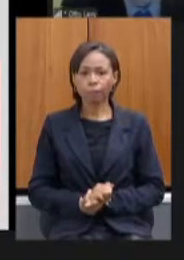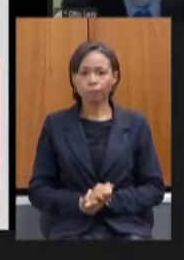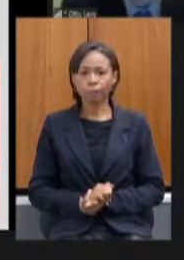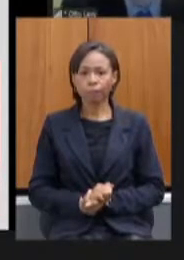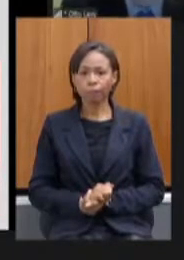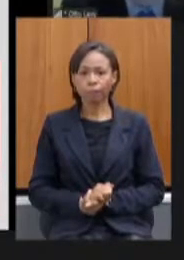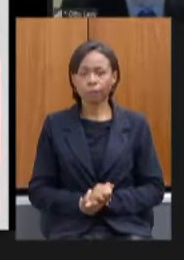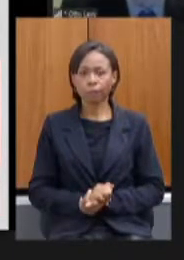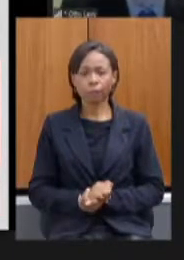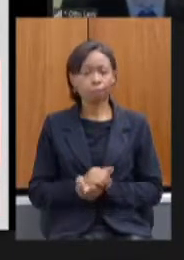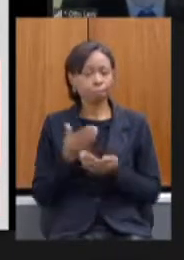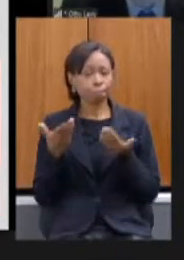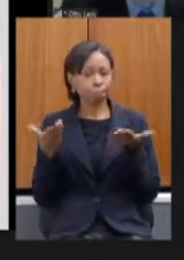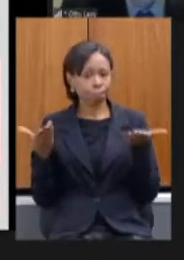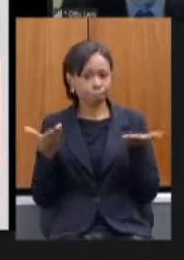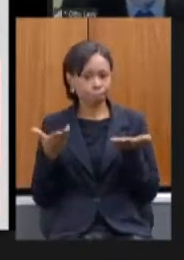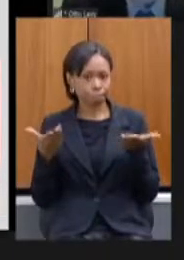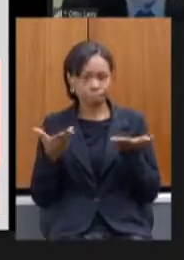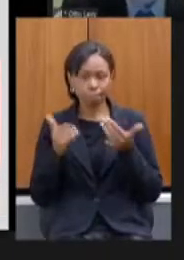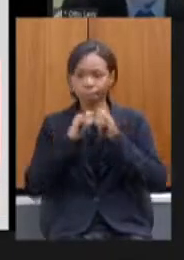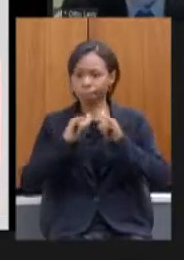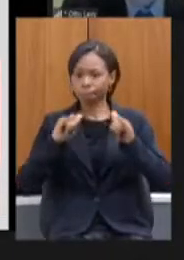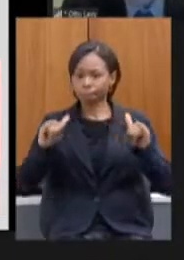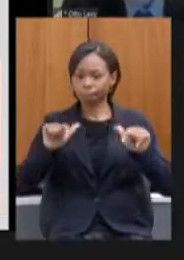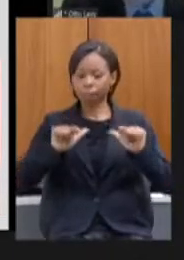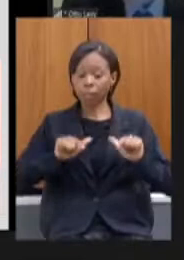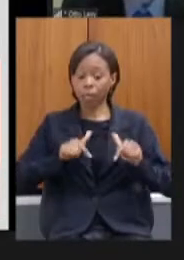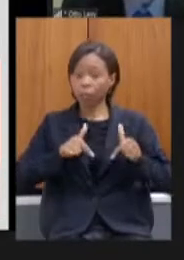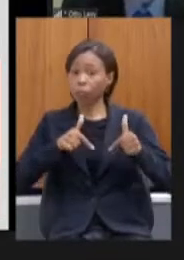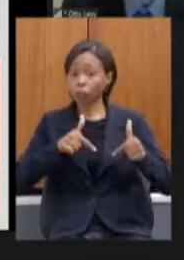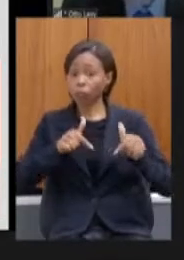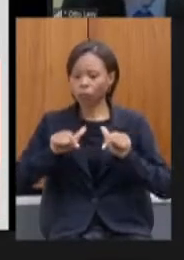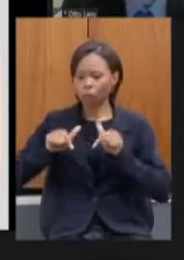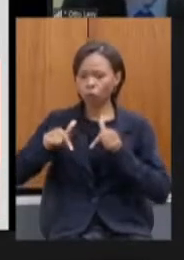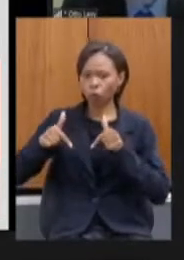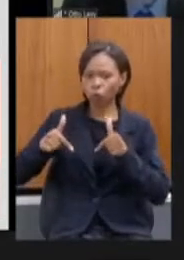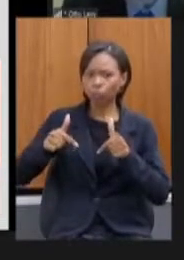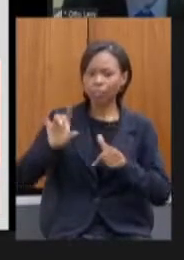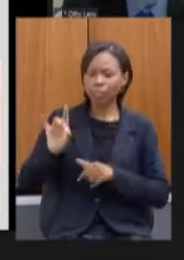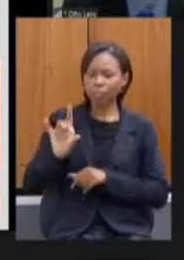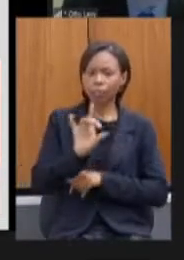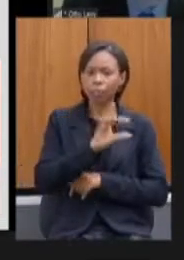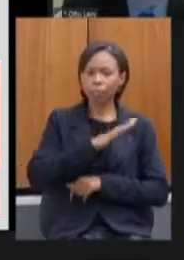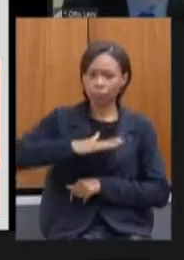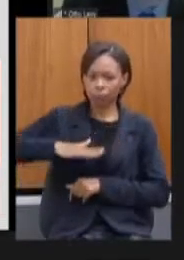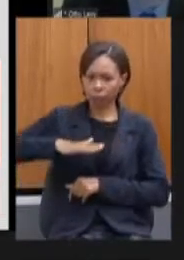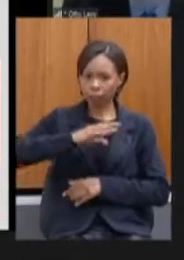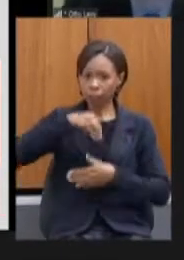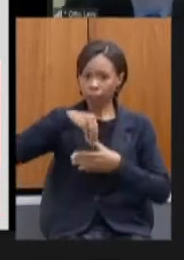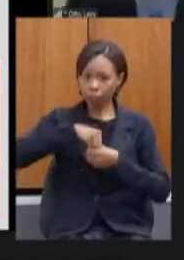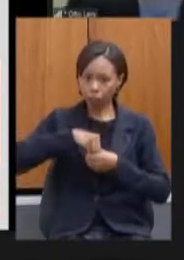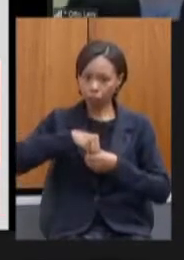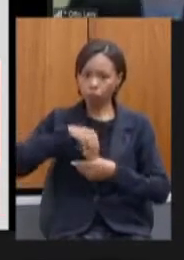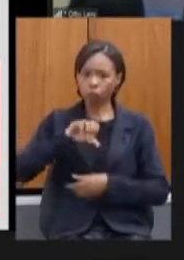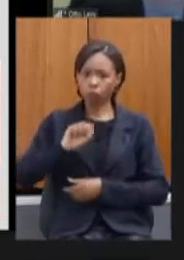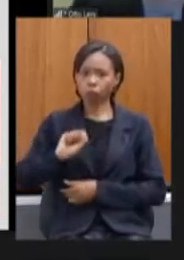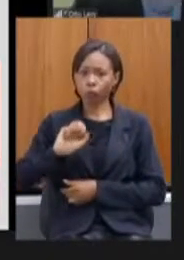agora vamos falar das ações de cada área dentro da CEPLAG durante o ano